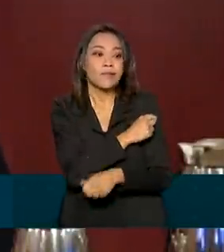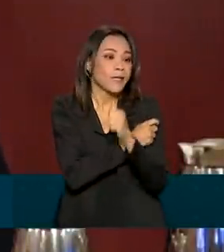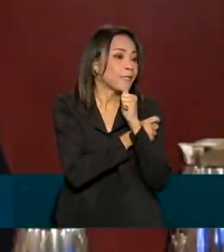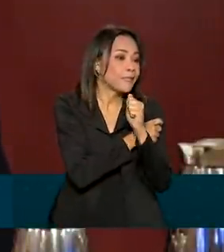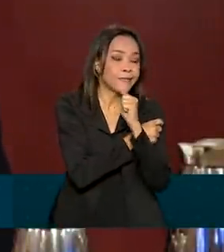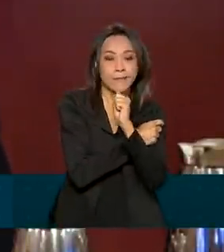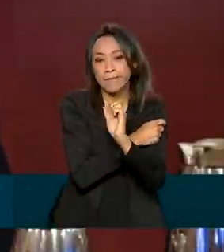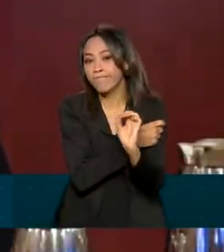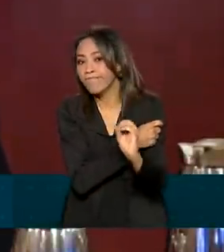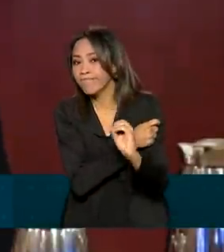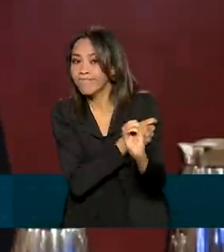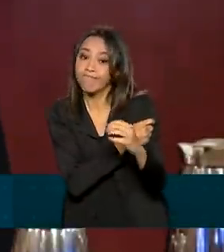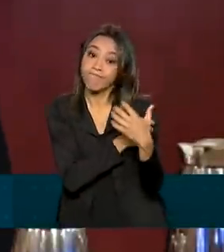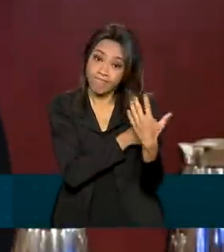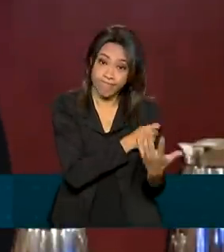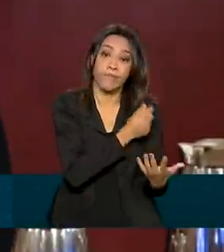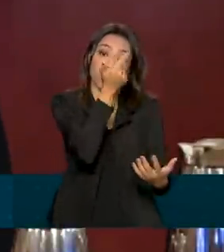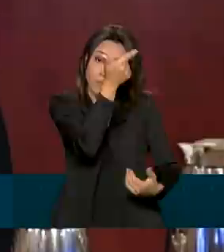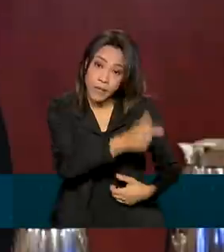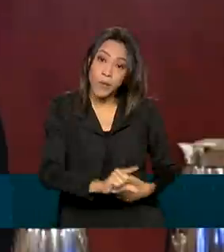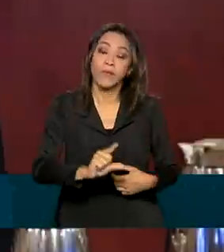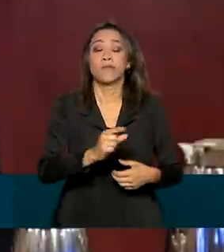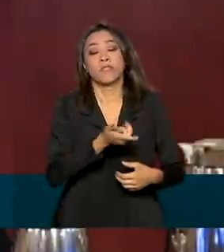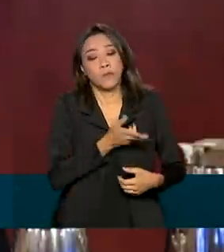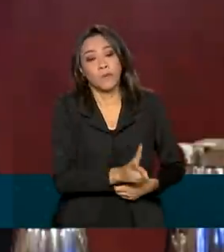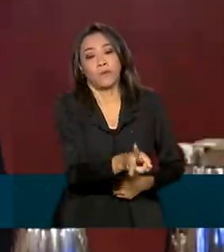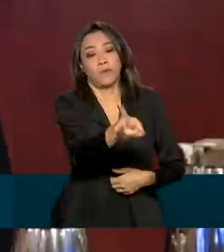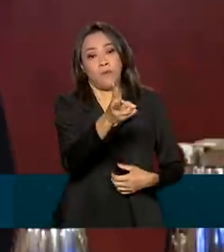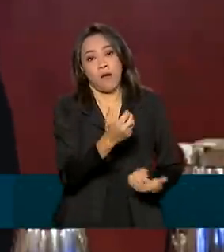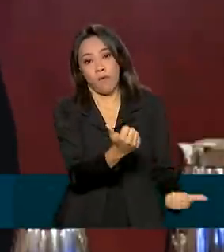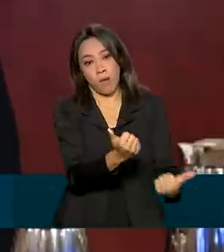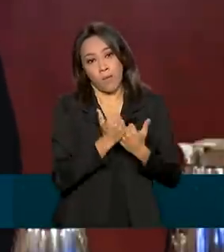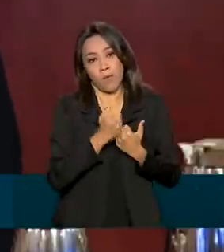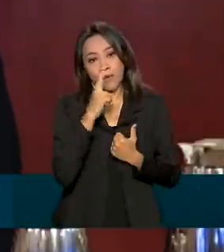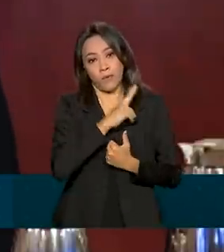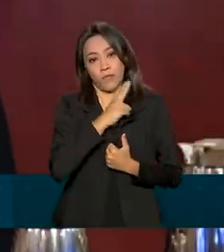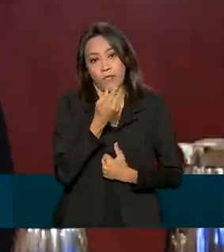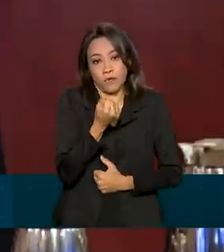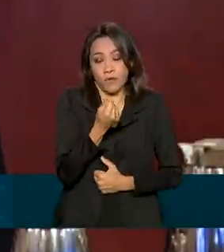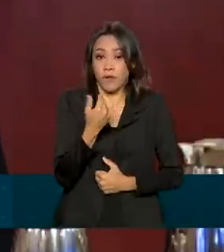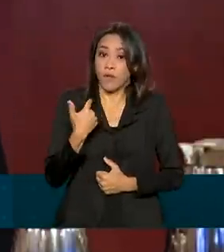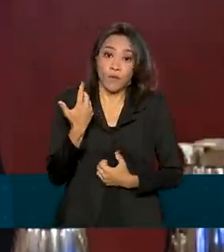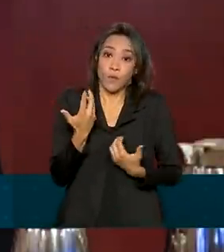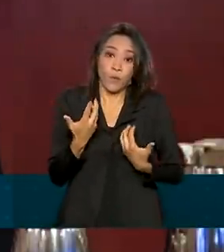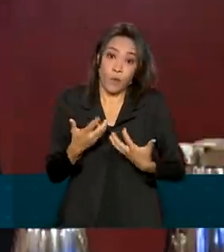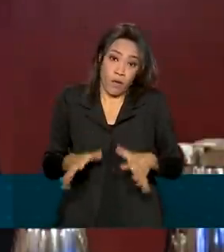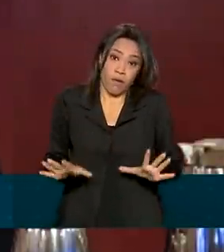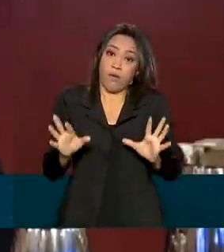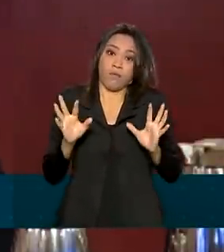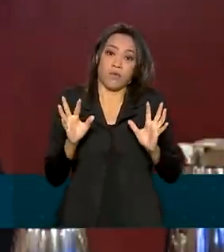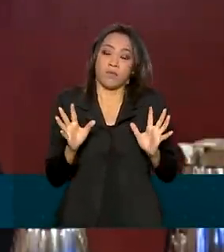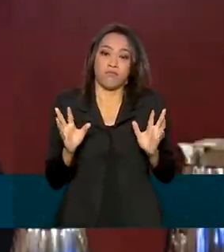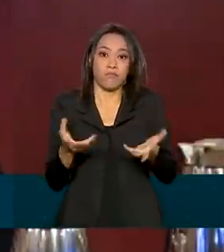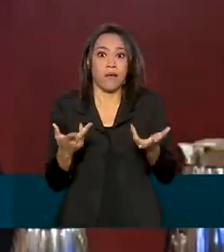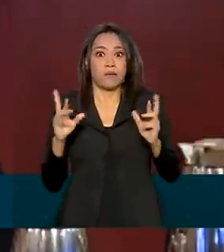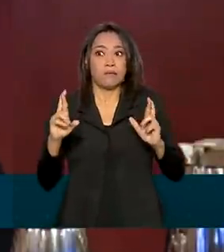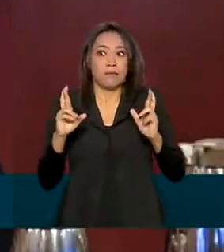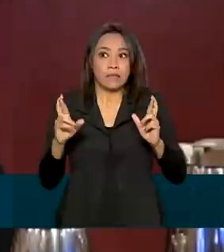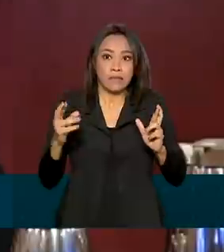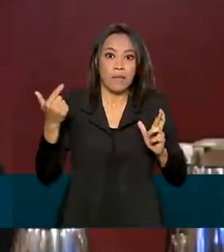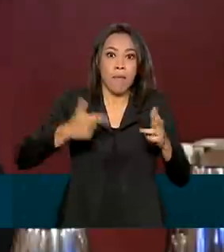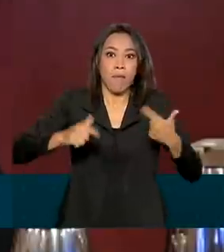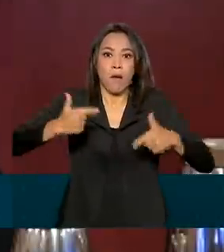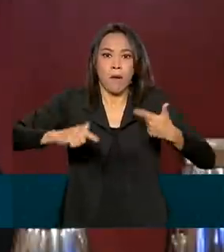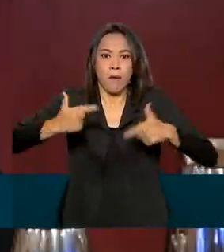chegando, tem que renovar. Nós vamos ter que renovar. Não é a nossa expectativa hoje. A expectativa é que está avançando